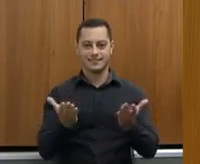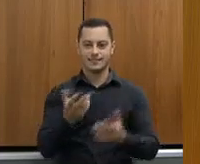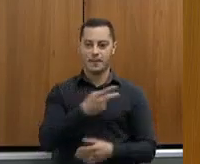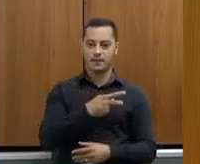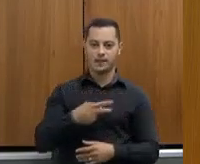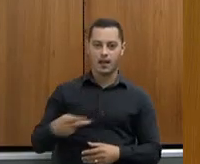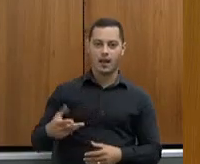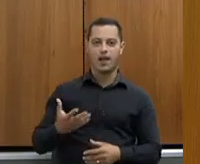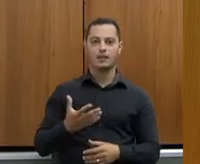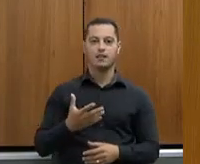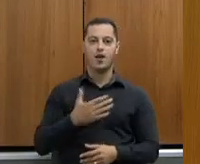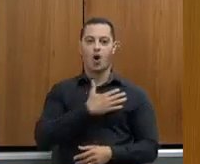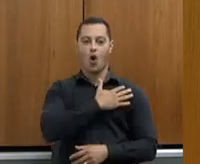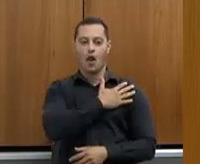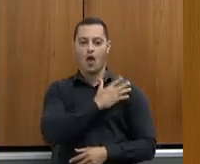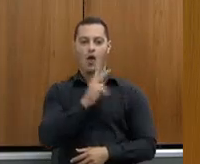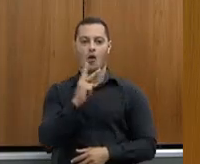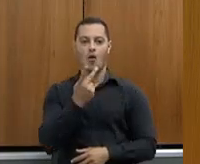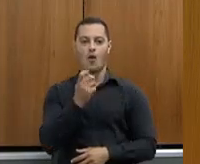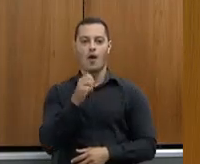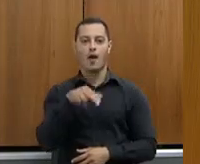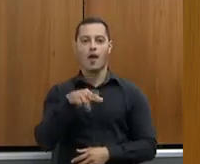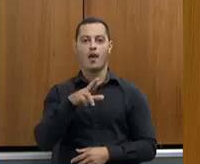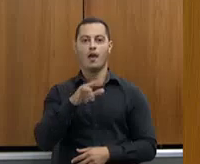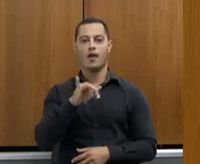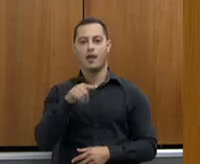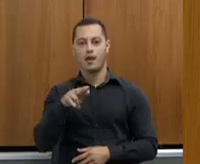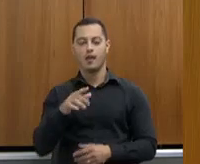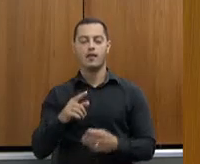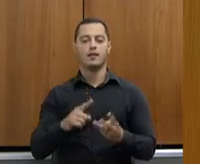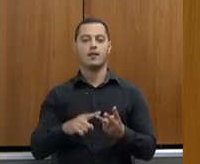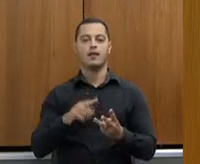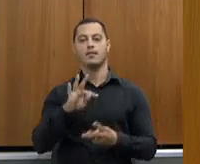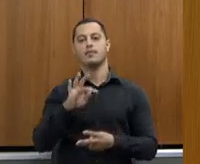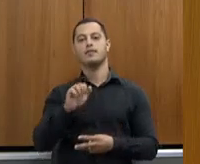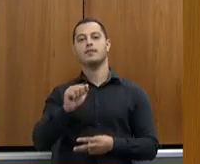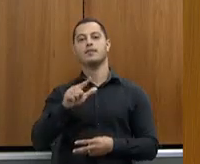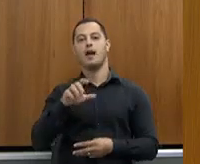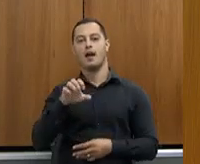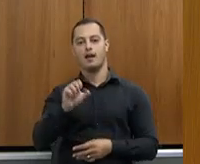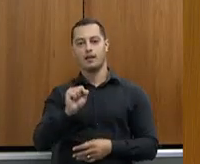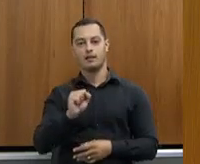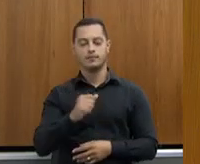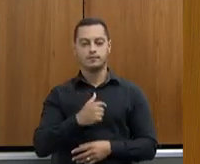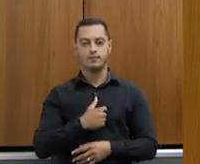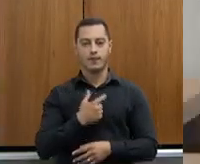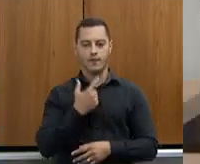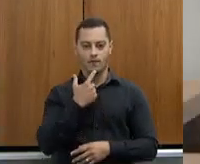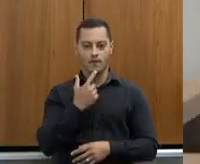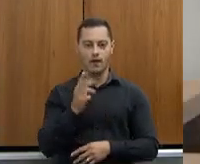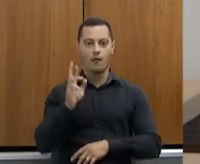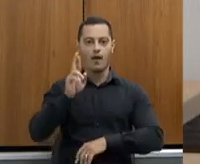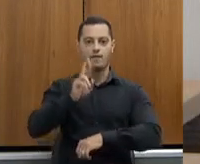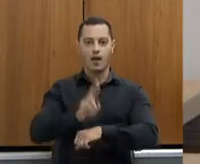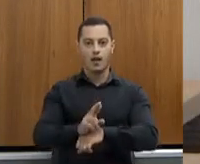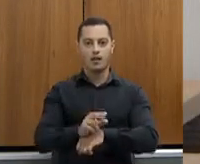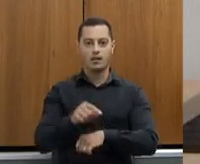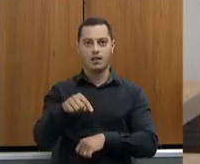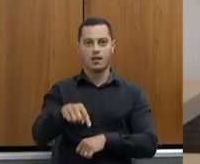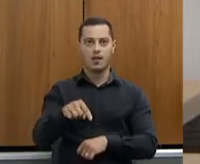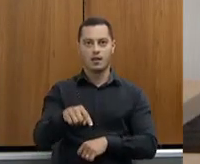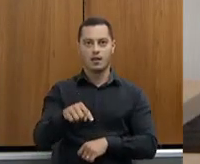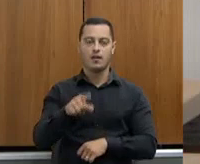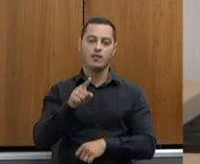coronel Henrique, caro secretário Tales, fazer uma referência aqui, coronel Henrique, que também